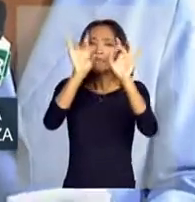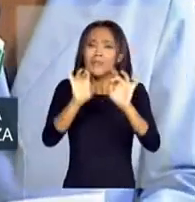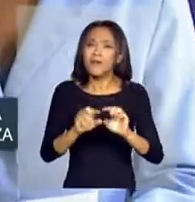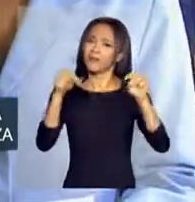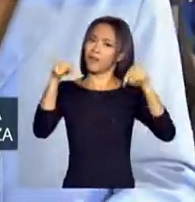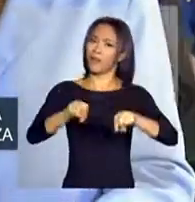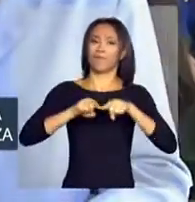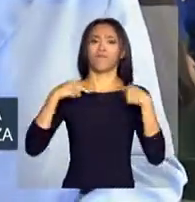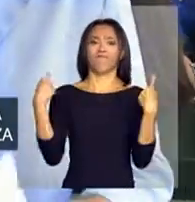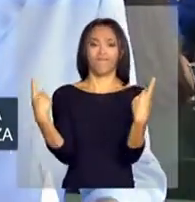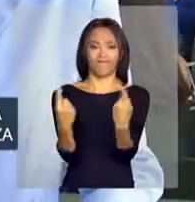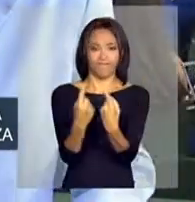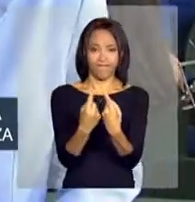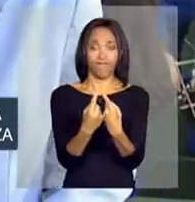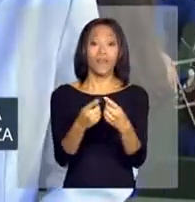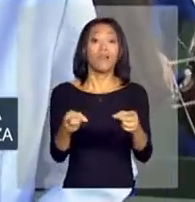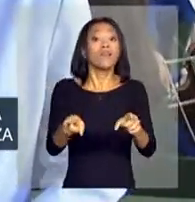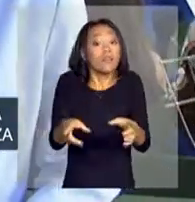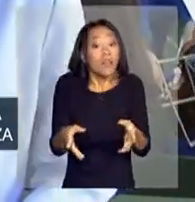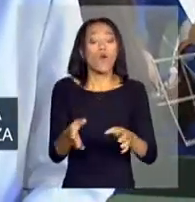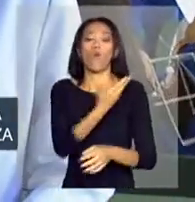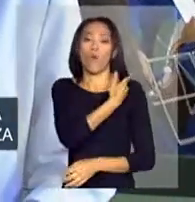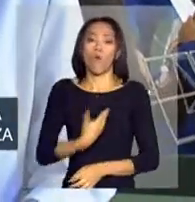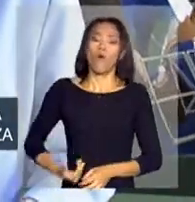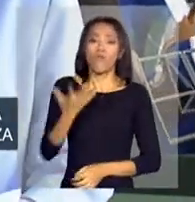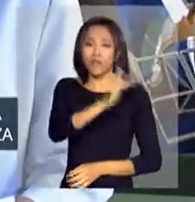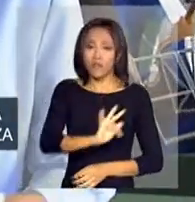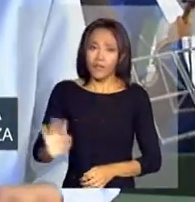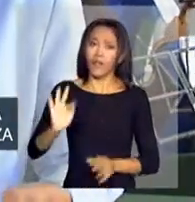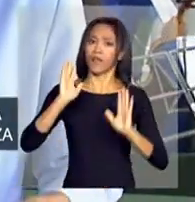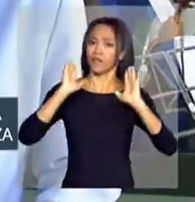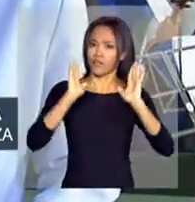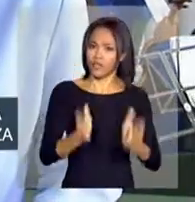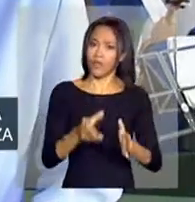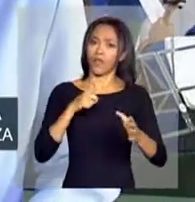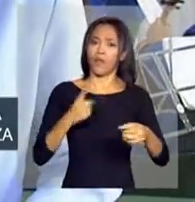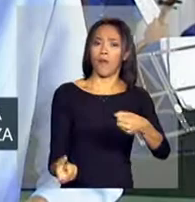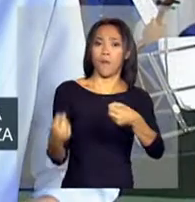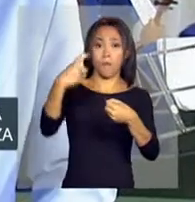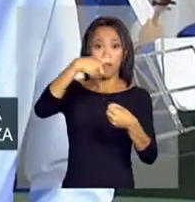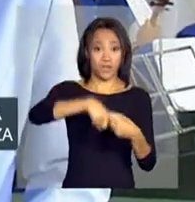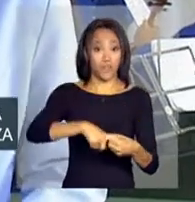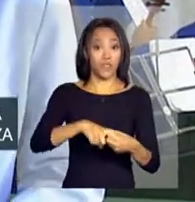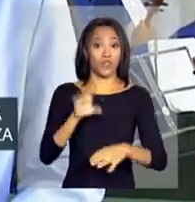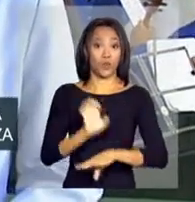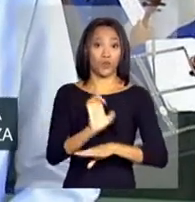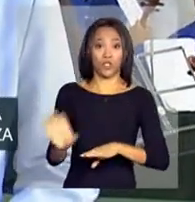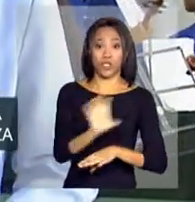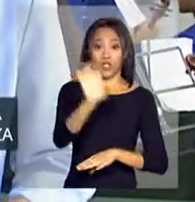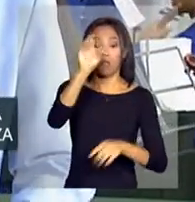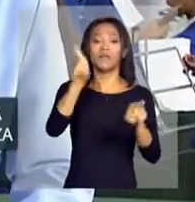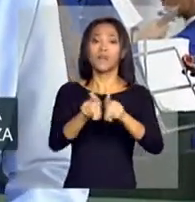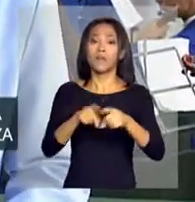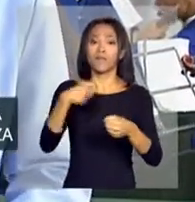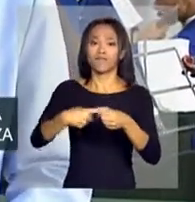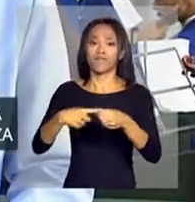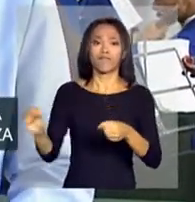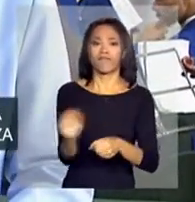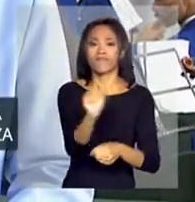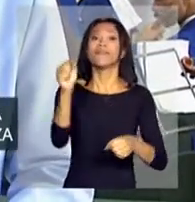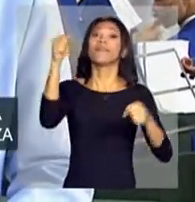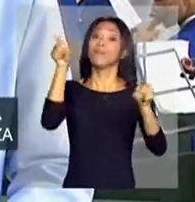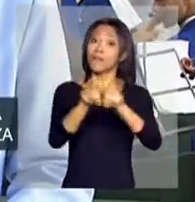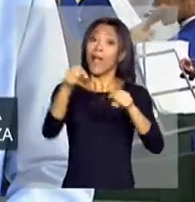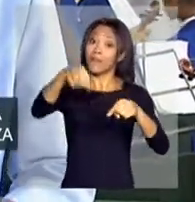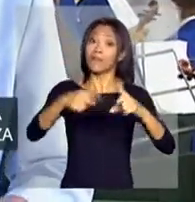cerimônia. Bom, o governo federal aposta em parcerias com estados e municípios e o Distrito